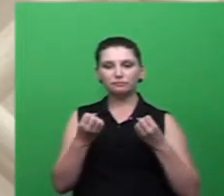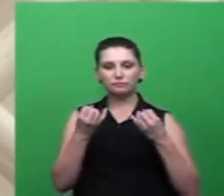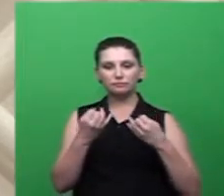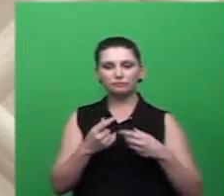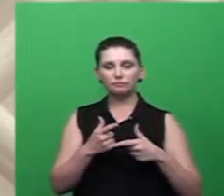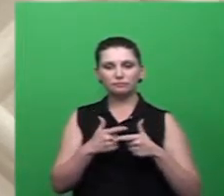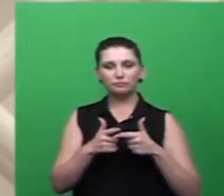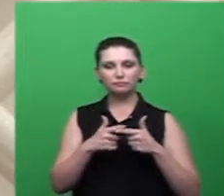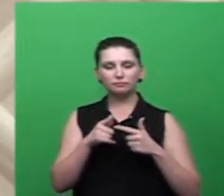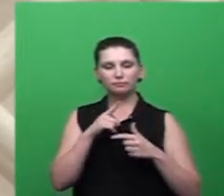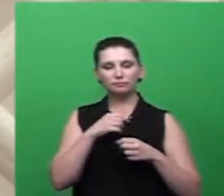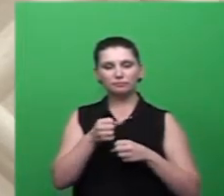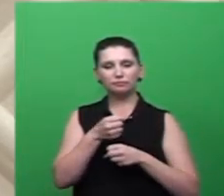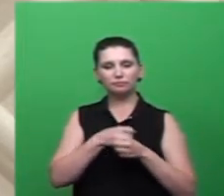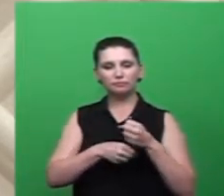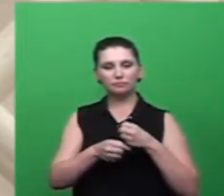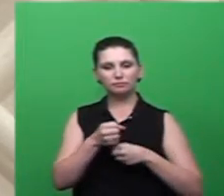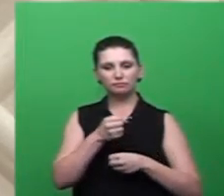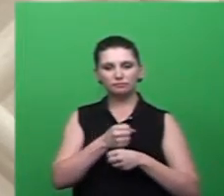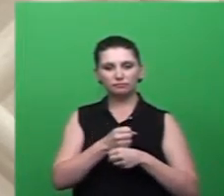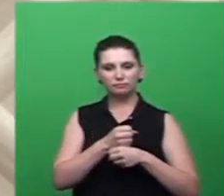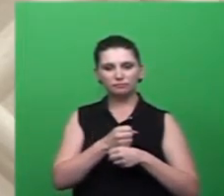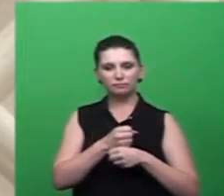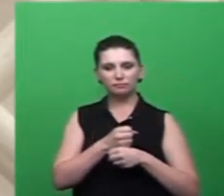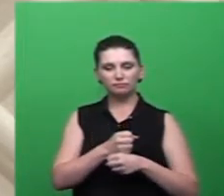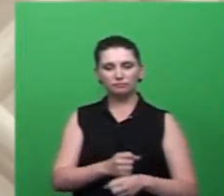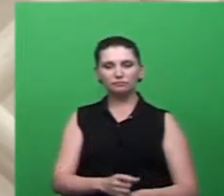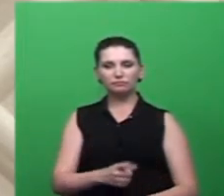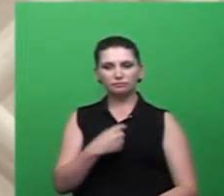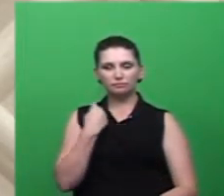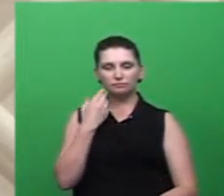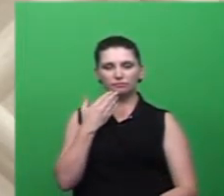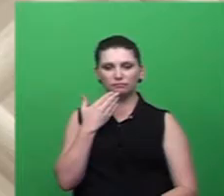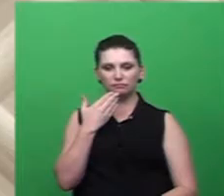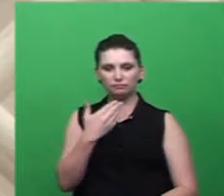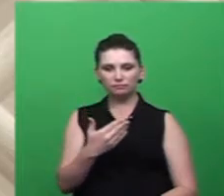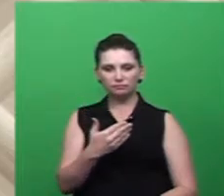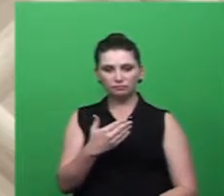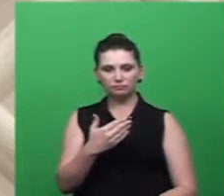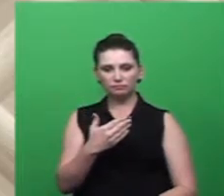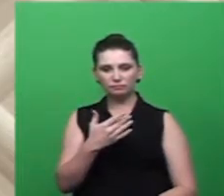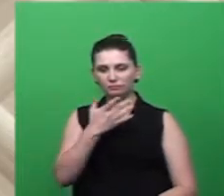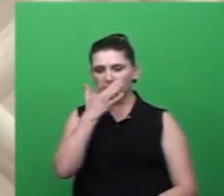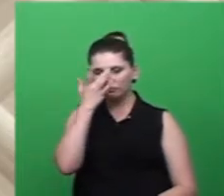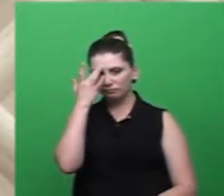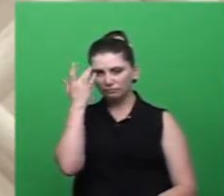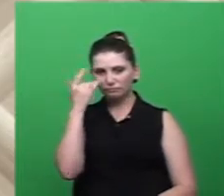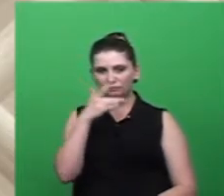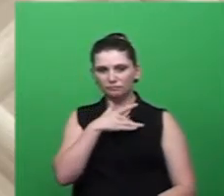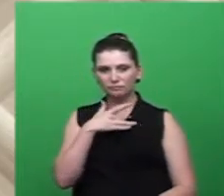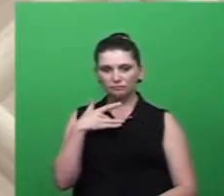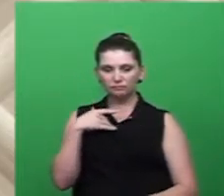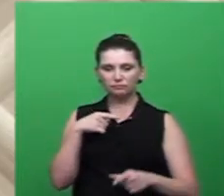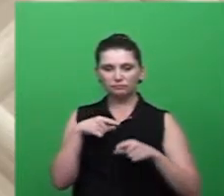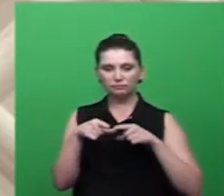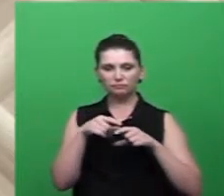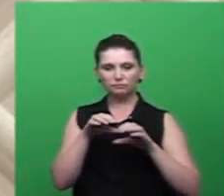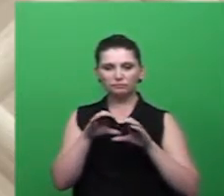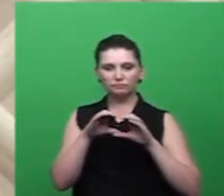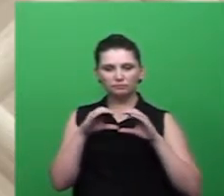ano passado que a medida que foi solicitado que os agentes comunitários de saúde a nível Brasil eles